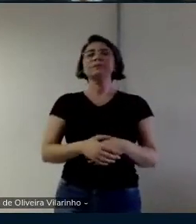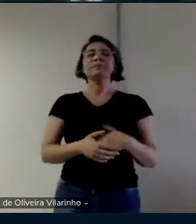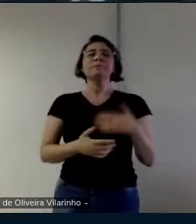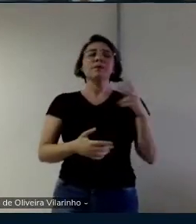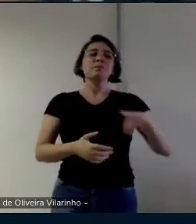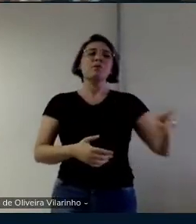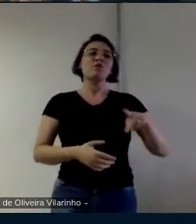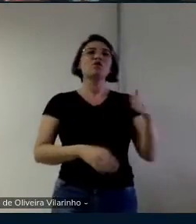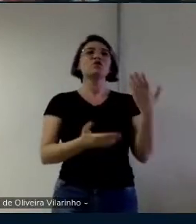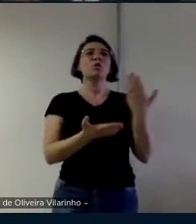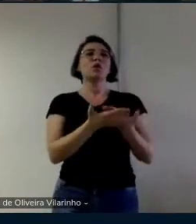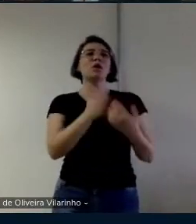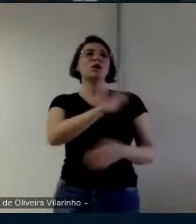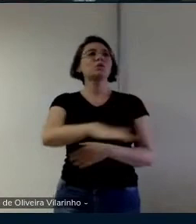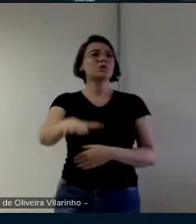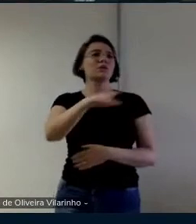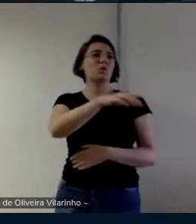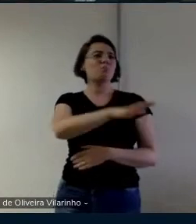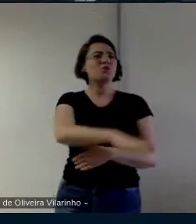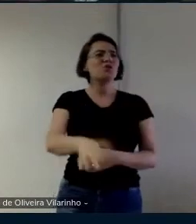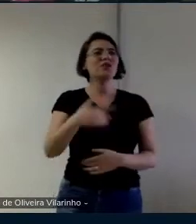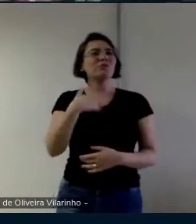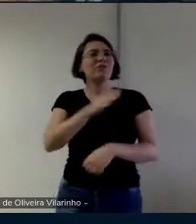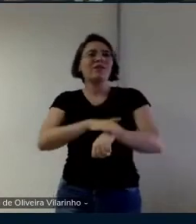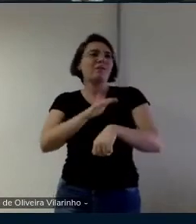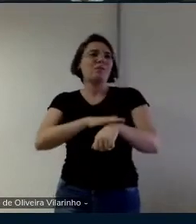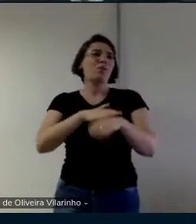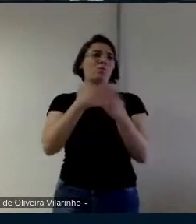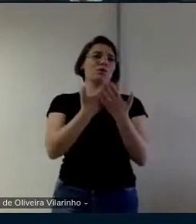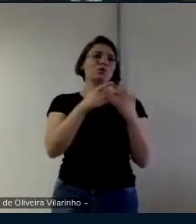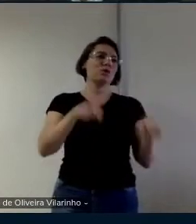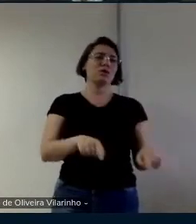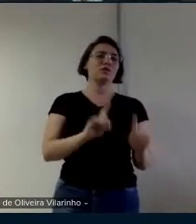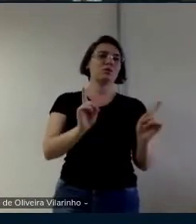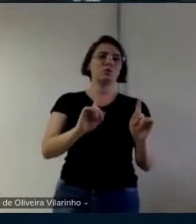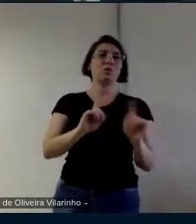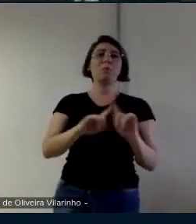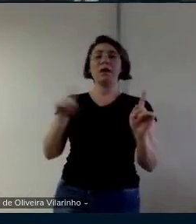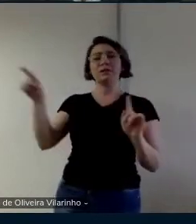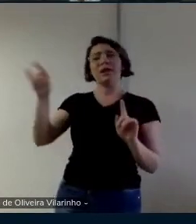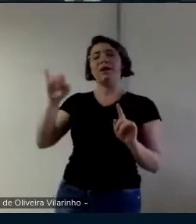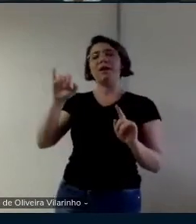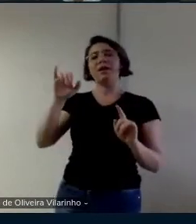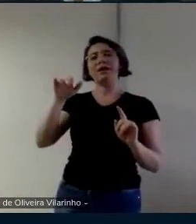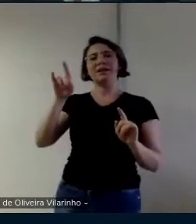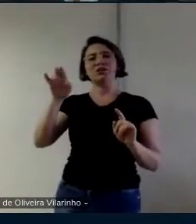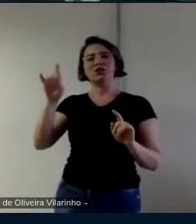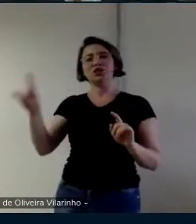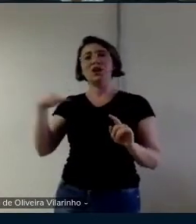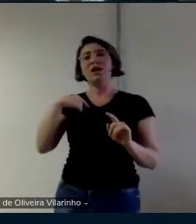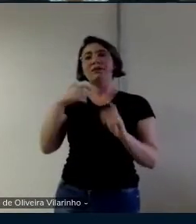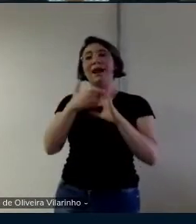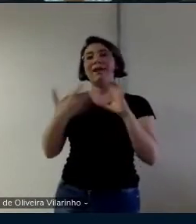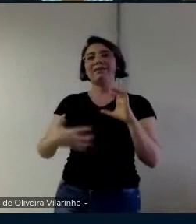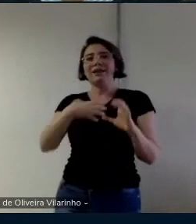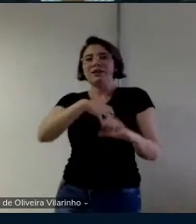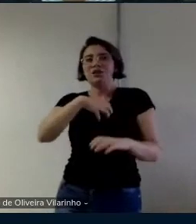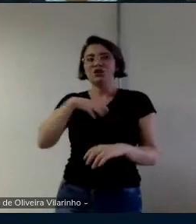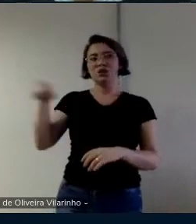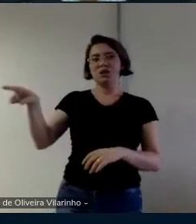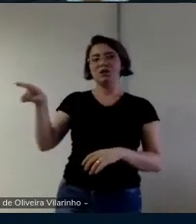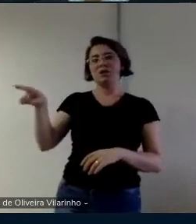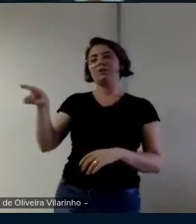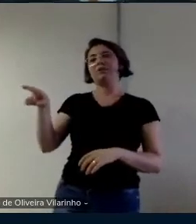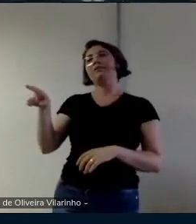organizar isso e quando ela se propôs a fazer a Ingrid tem uma característica que é muito interessante que ela é muito